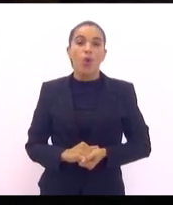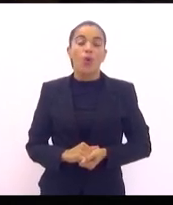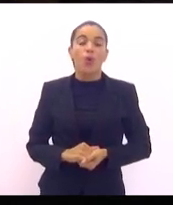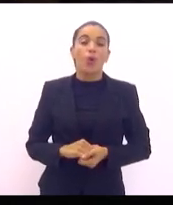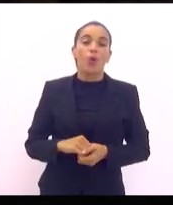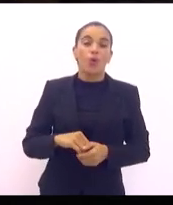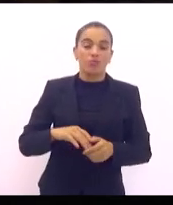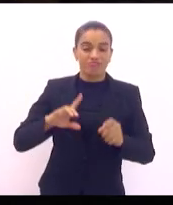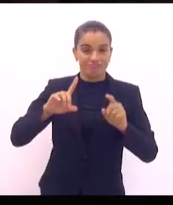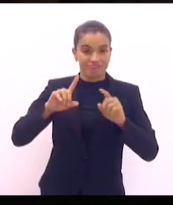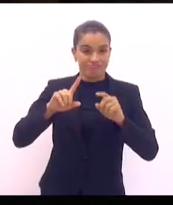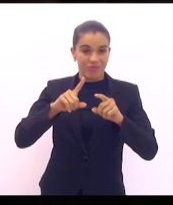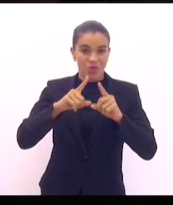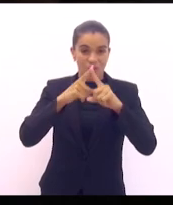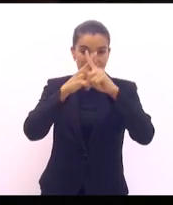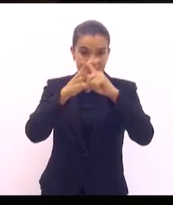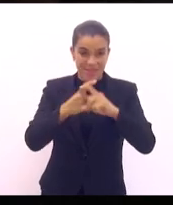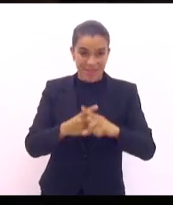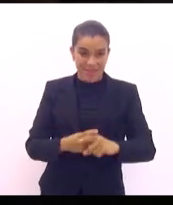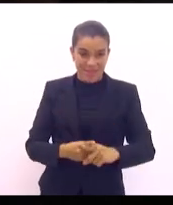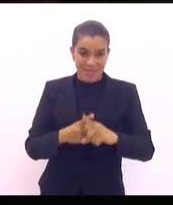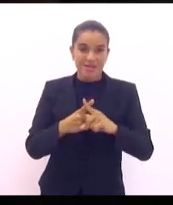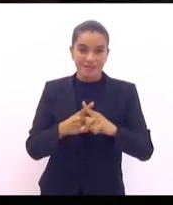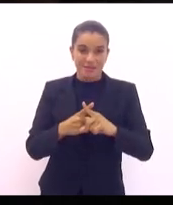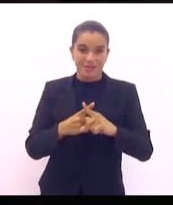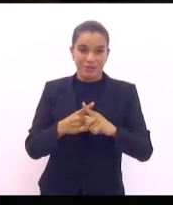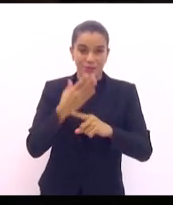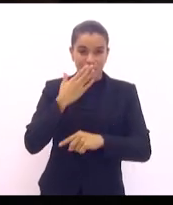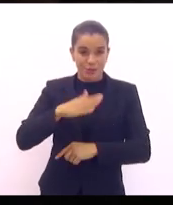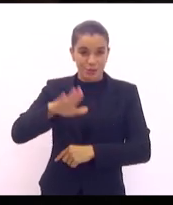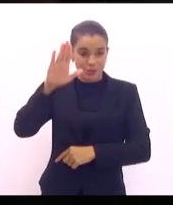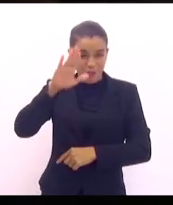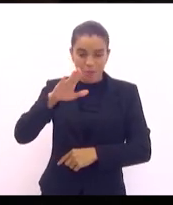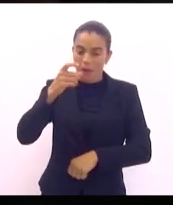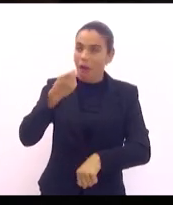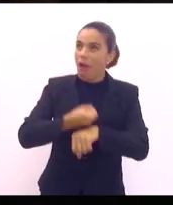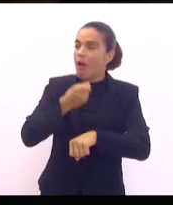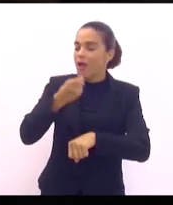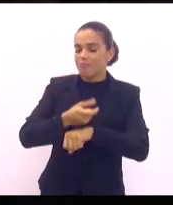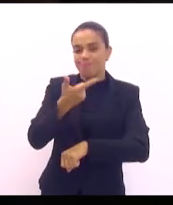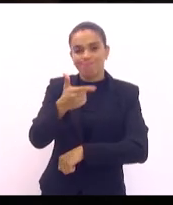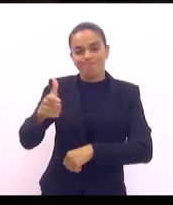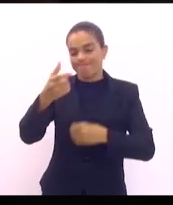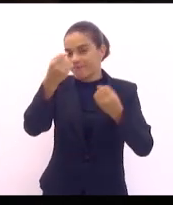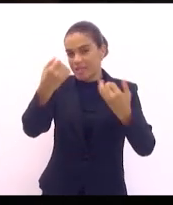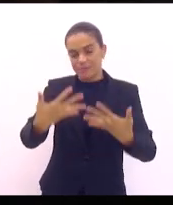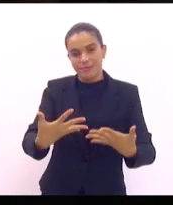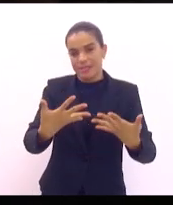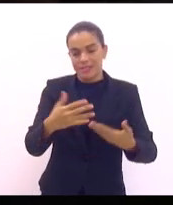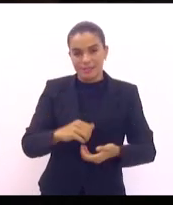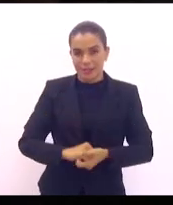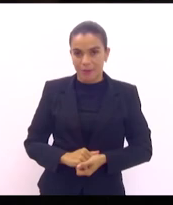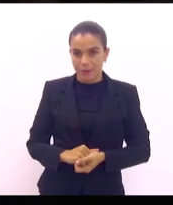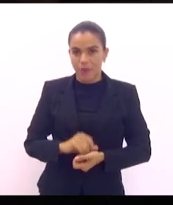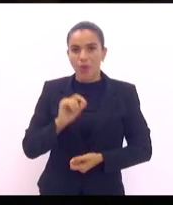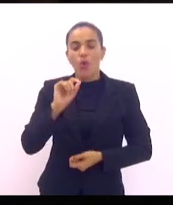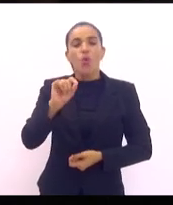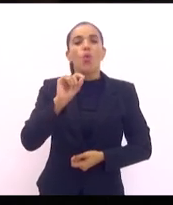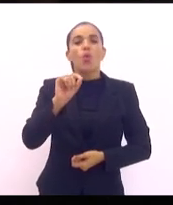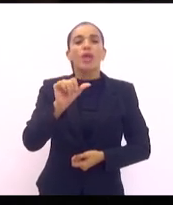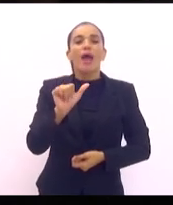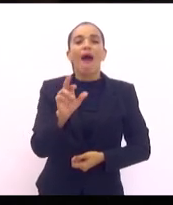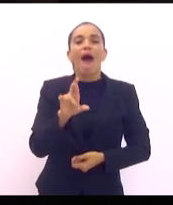é de uma estupidez histórica, senhor presidente, sem par. O é um ariano